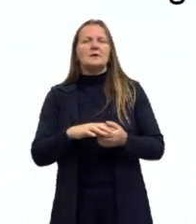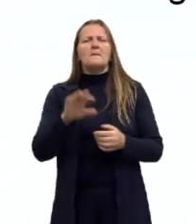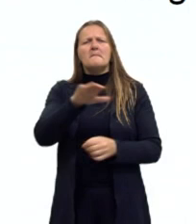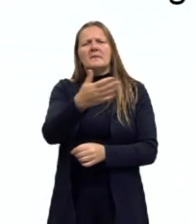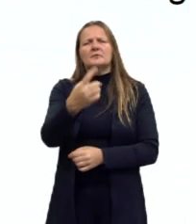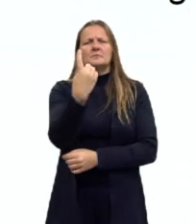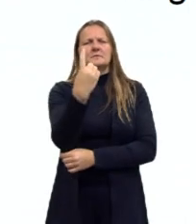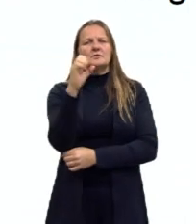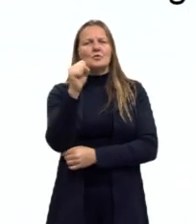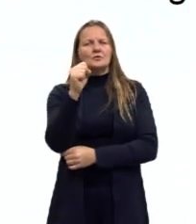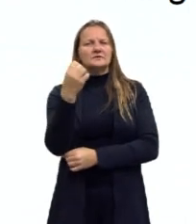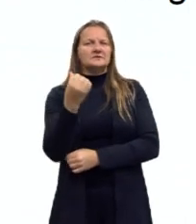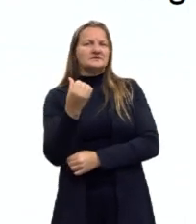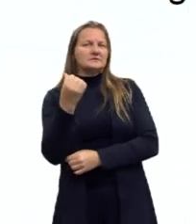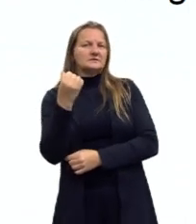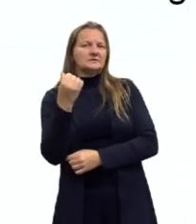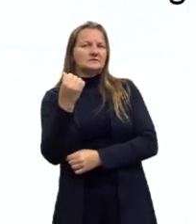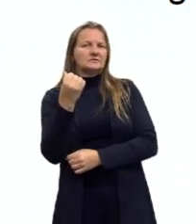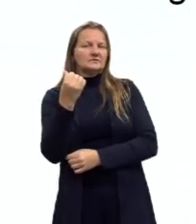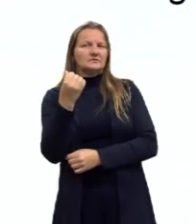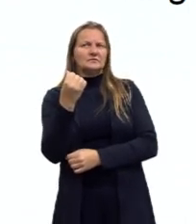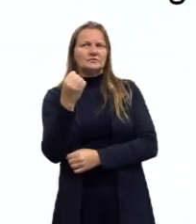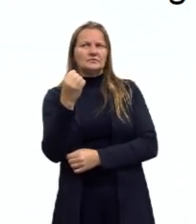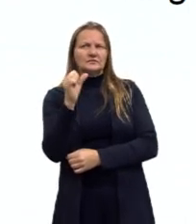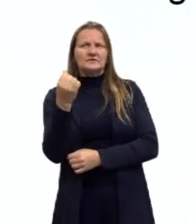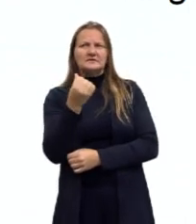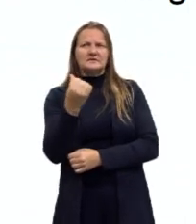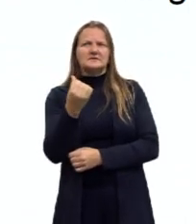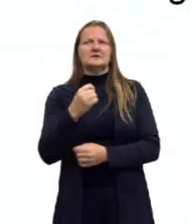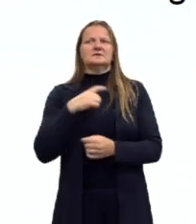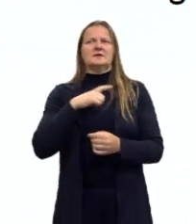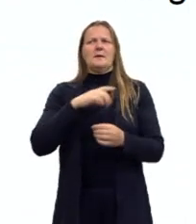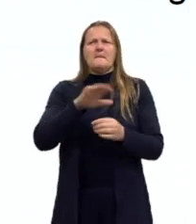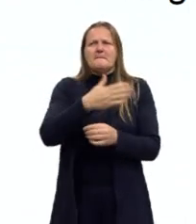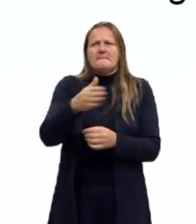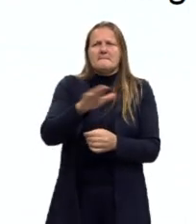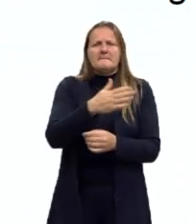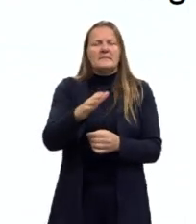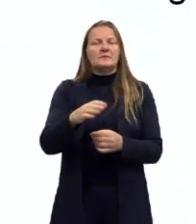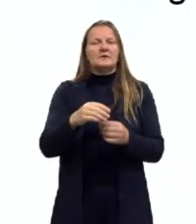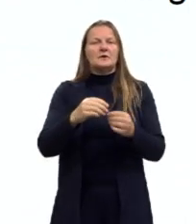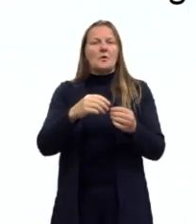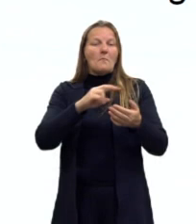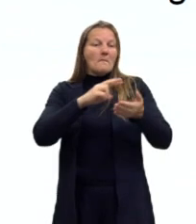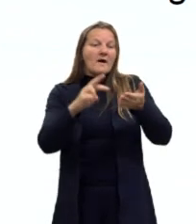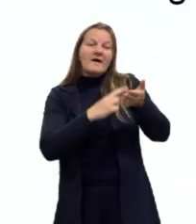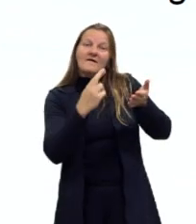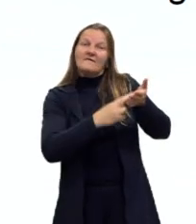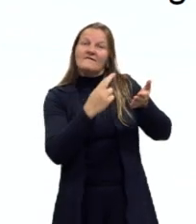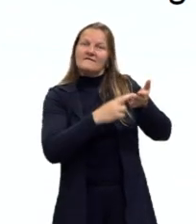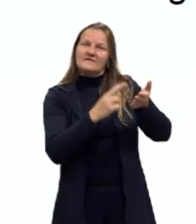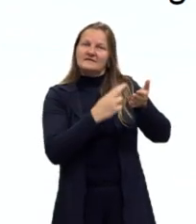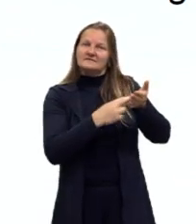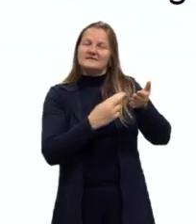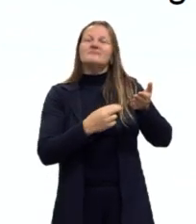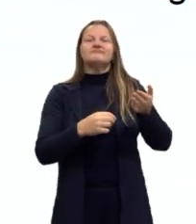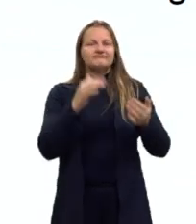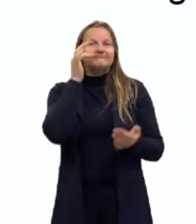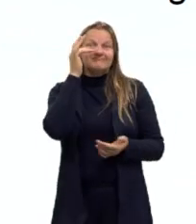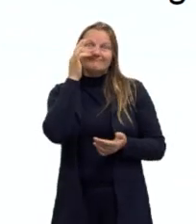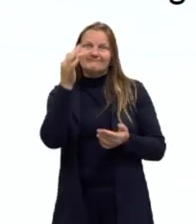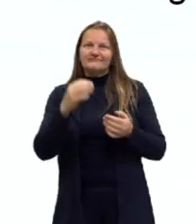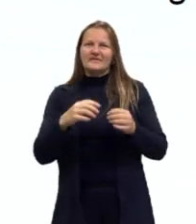por 1866, partindo de uma publicação da revista Parnassi Contemporain. Com ideologias